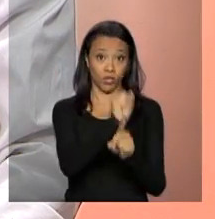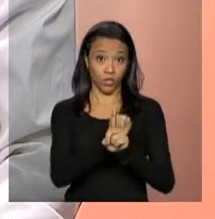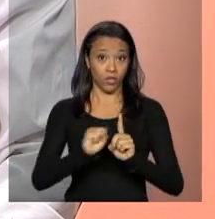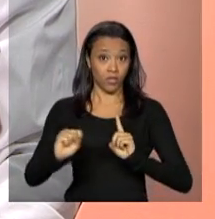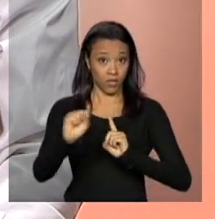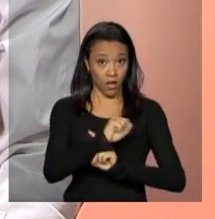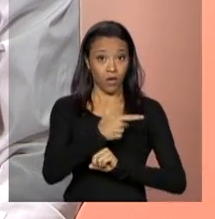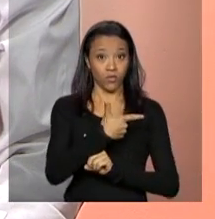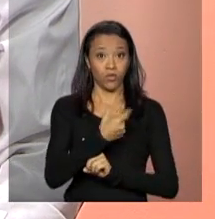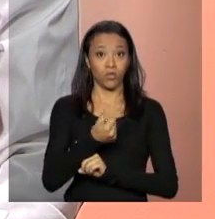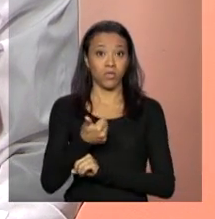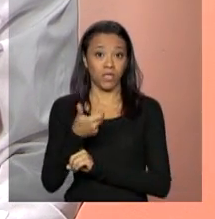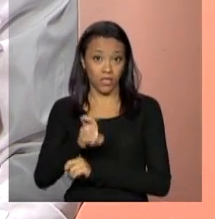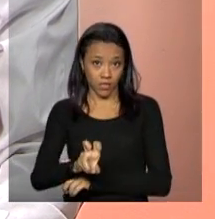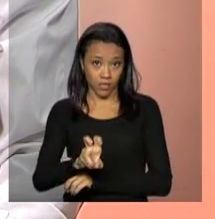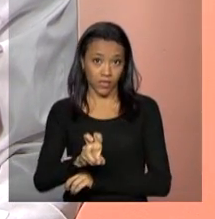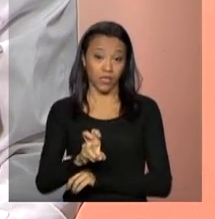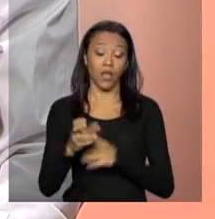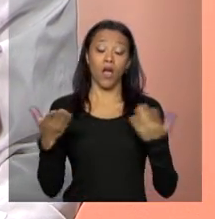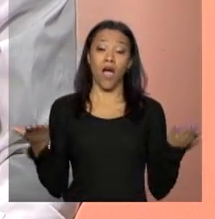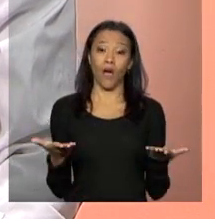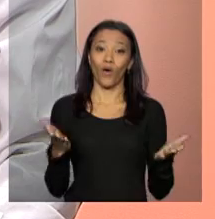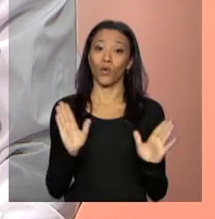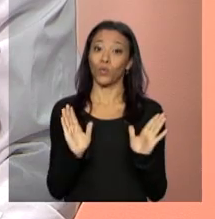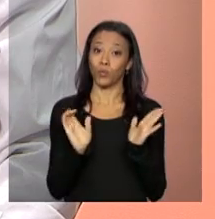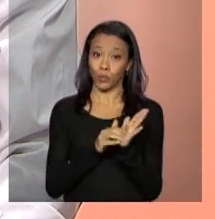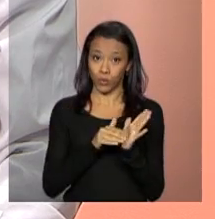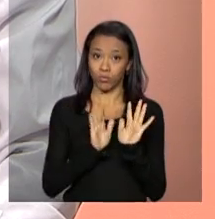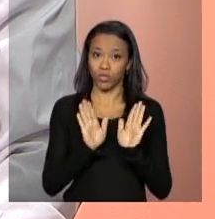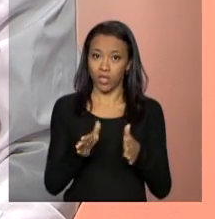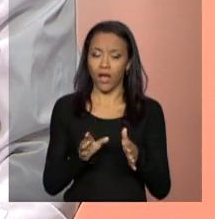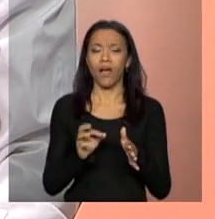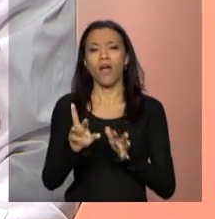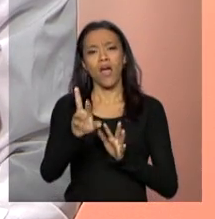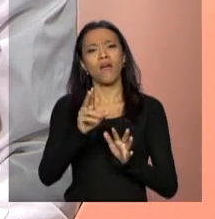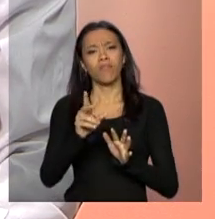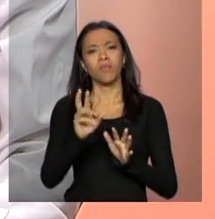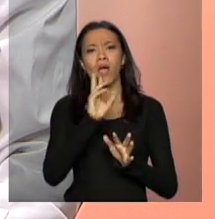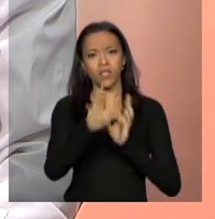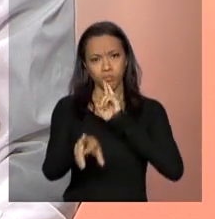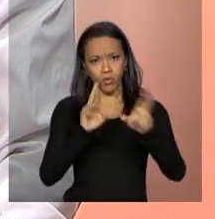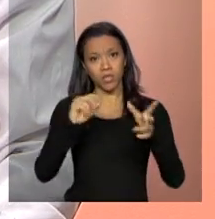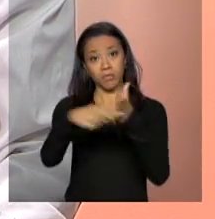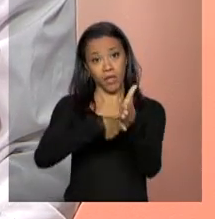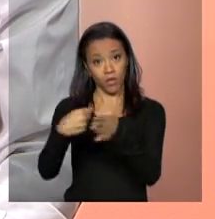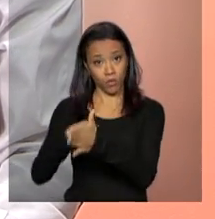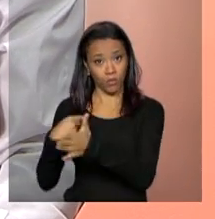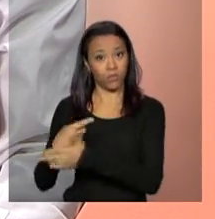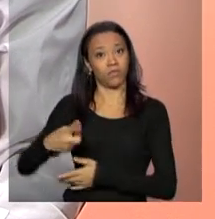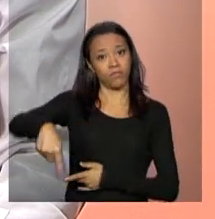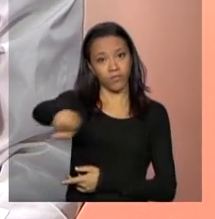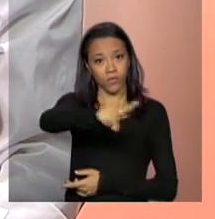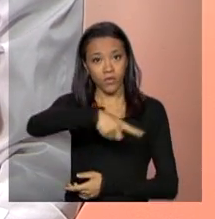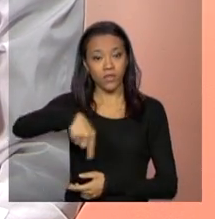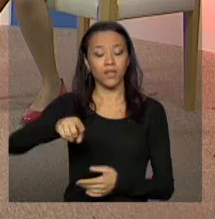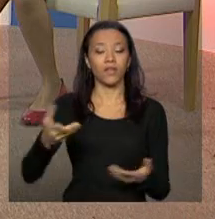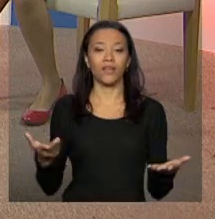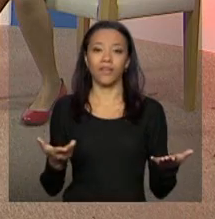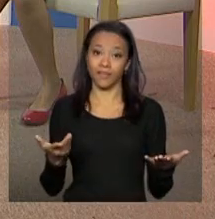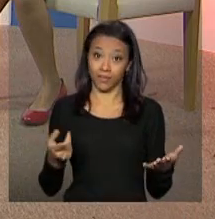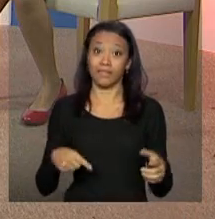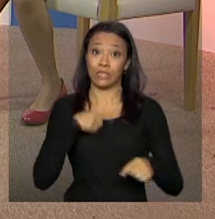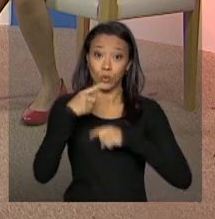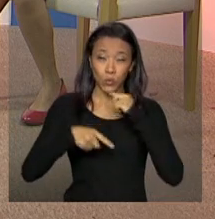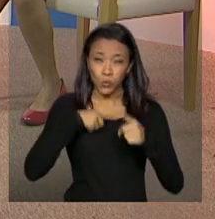2015. Neste último bloco, responderemos as perguntas enviadas por você, telespectador. E para esclarecer as